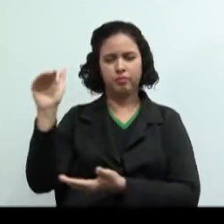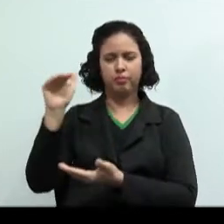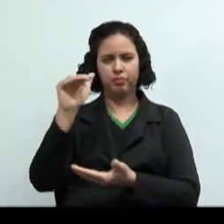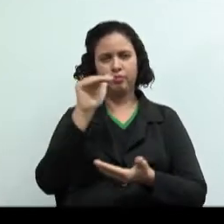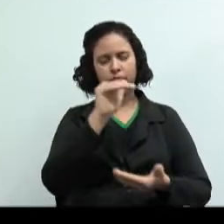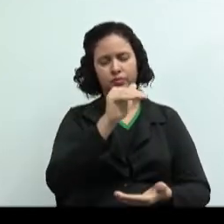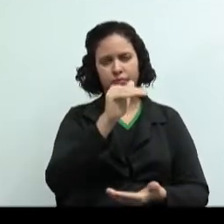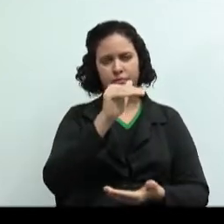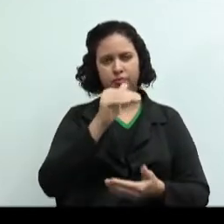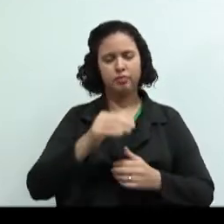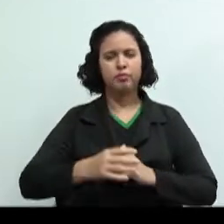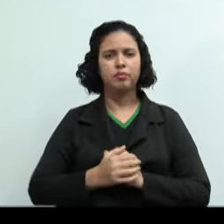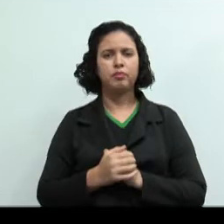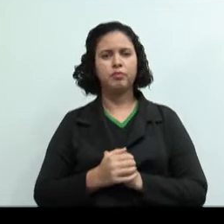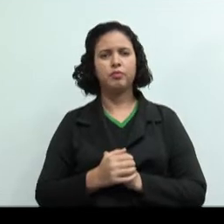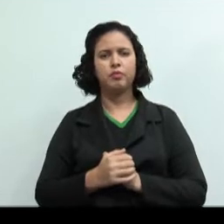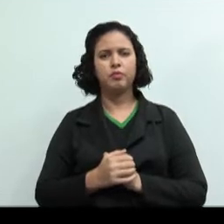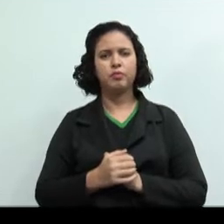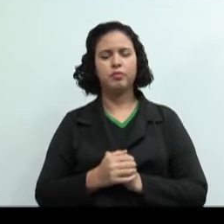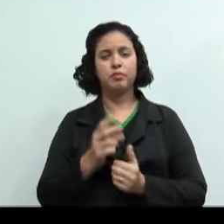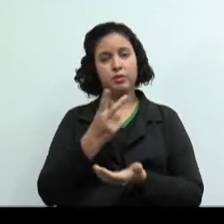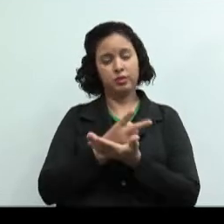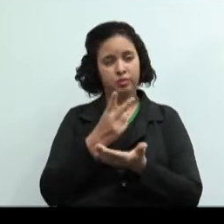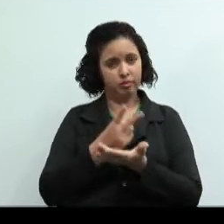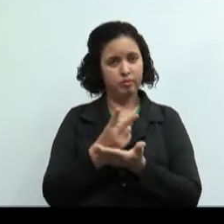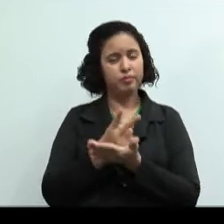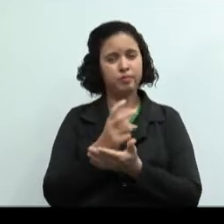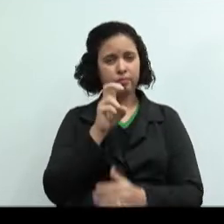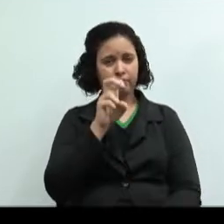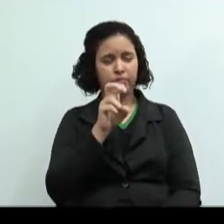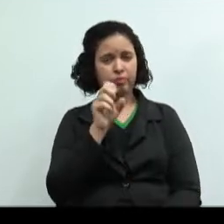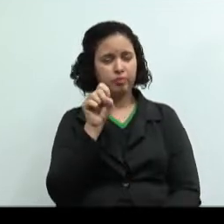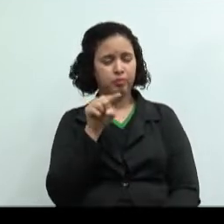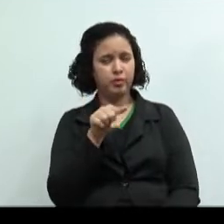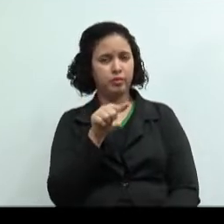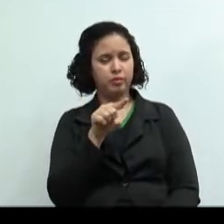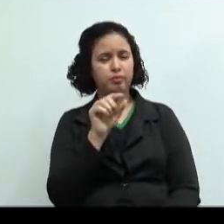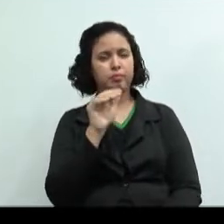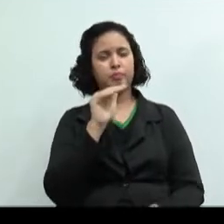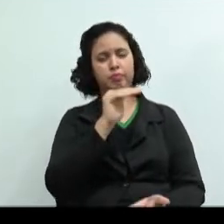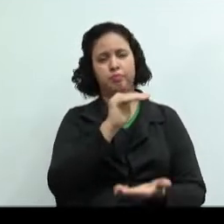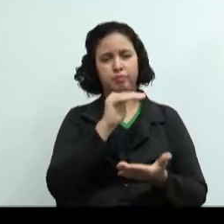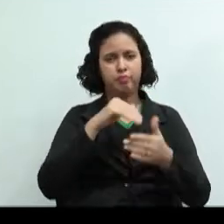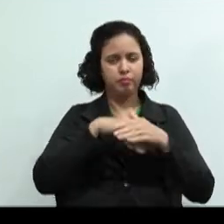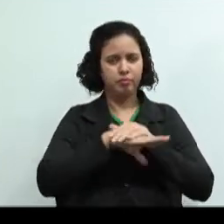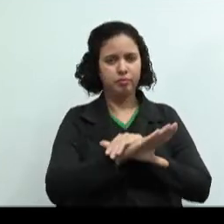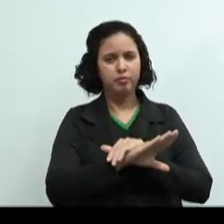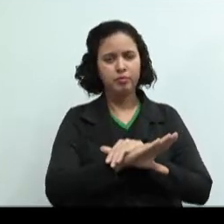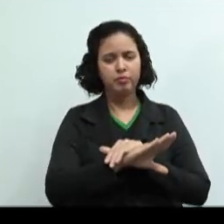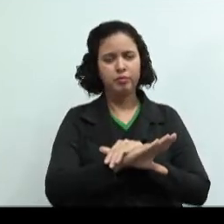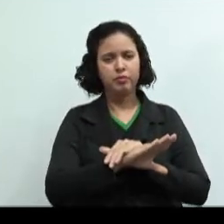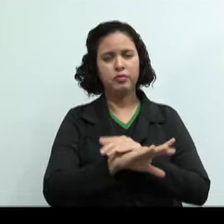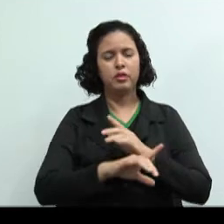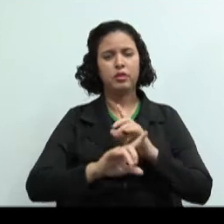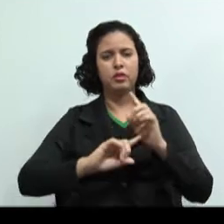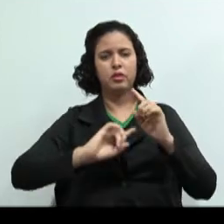Certo. Continuou 5 mil sacos no meu estoque inicial. Aí, eu comprei mais 5 mil.